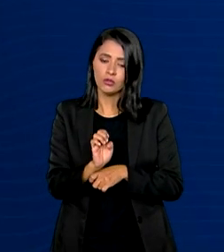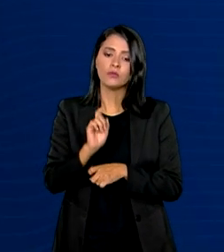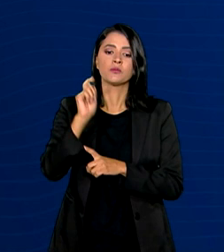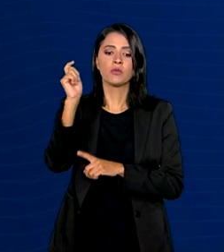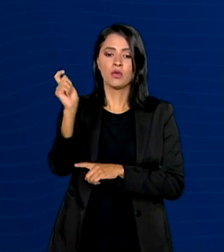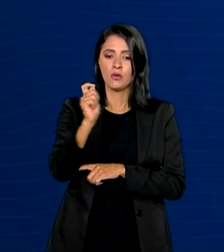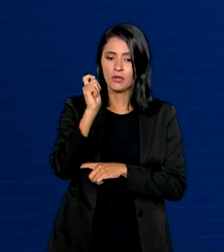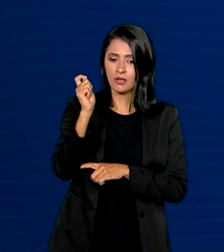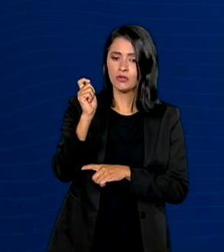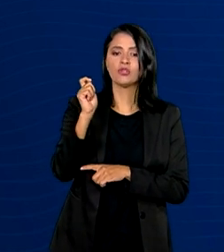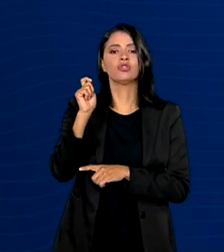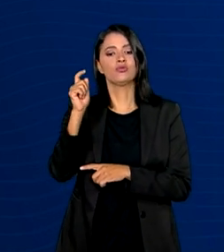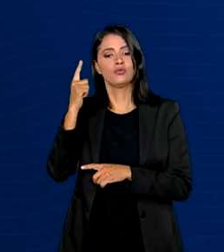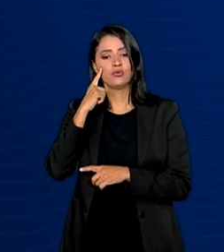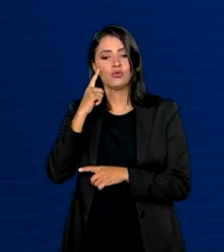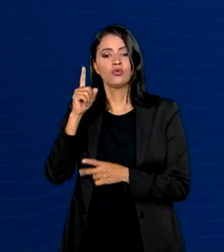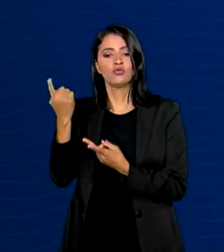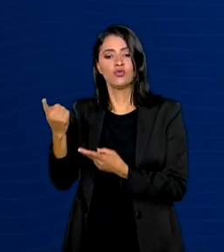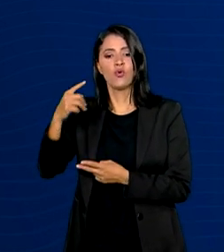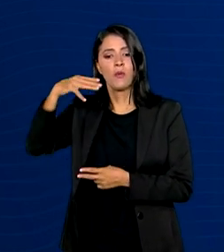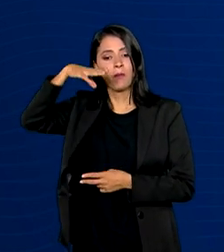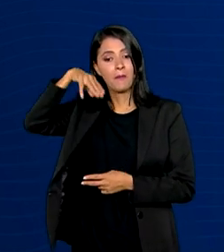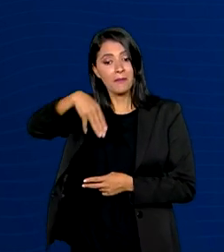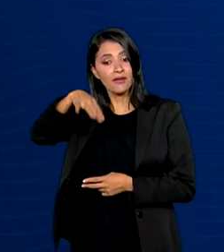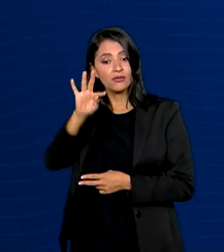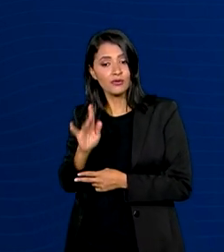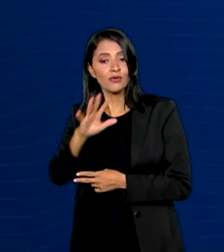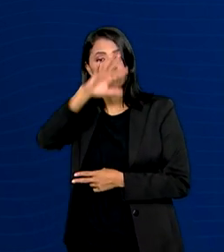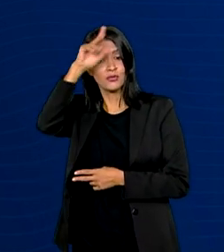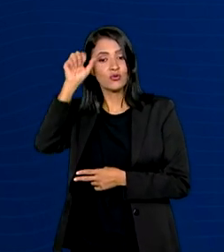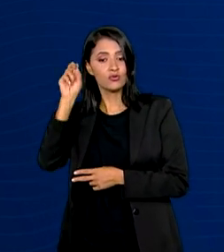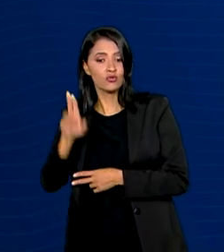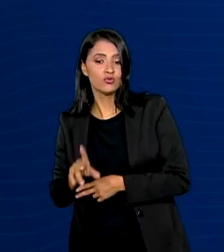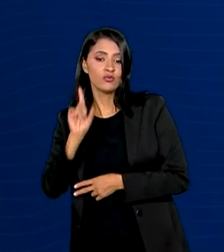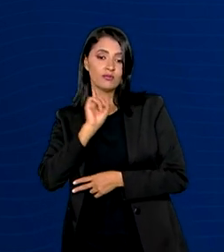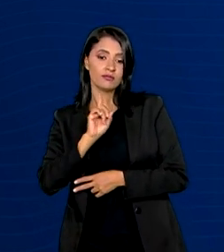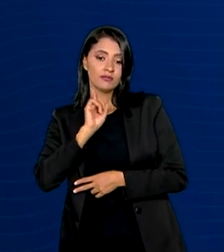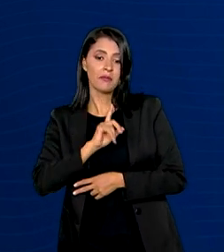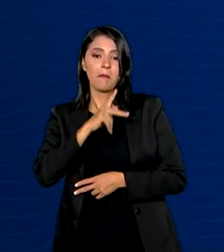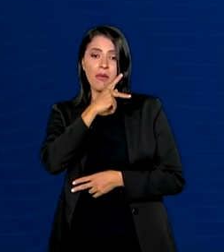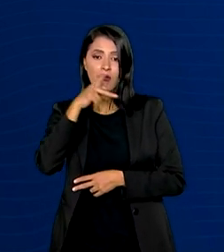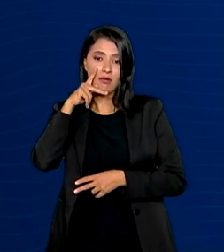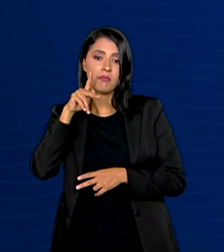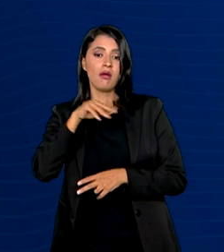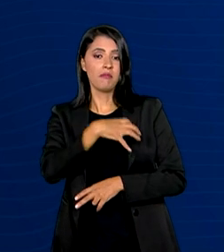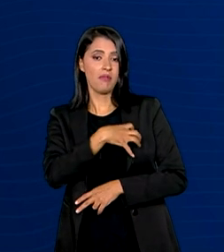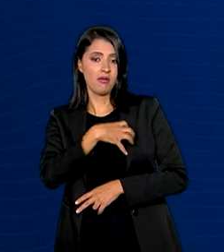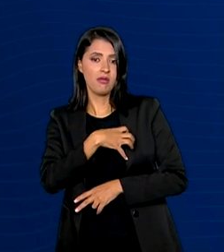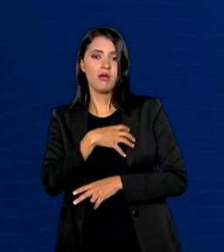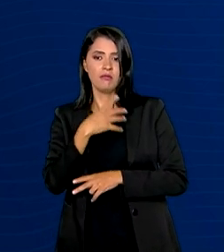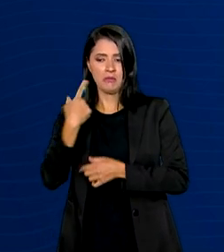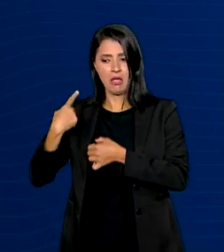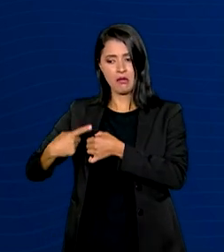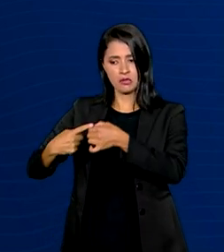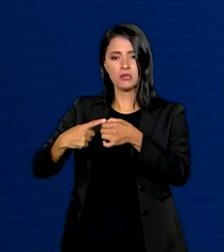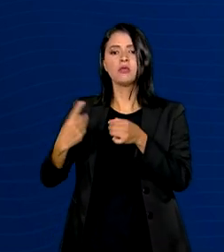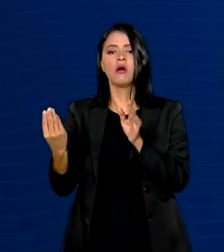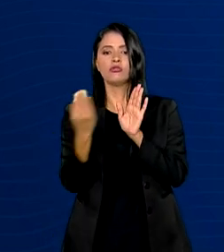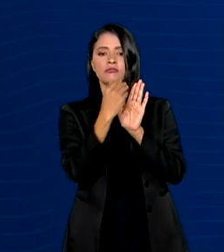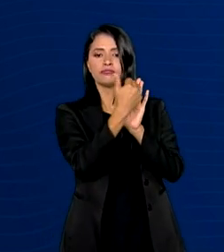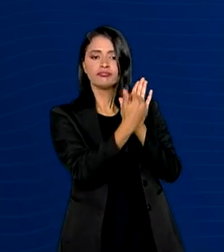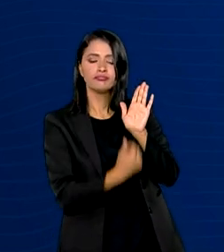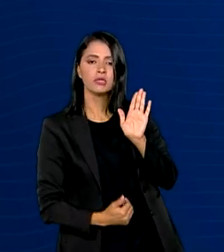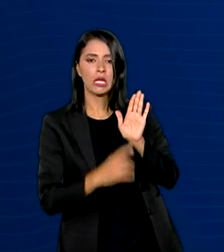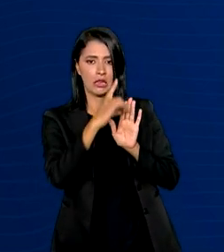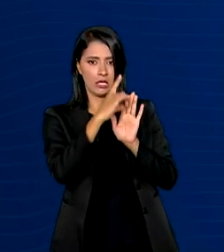Grosso, Mato Grosso do Sul, Minas Gerais, Paraíba e na Bahia, as cidades que foram listadas no decreto de emergência podem, a partir